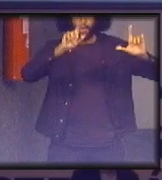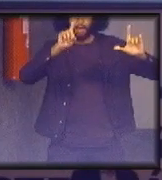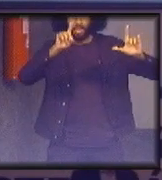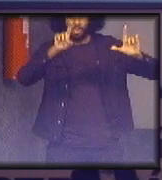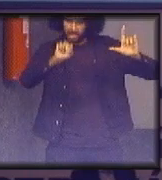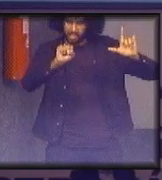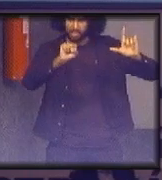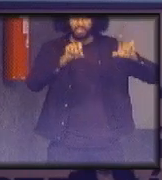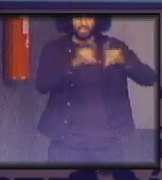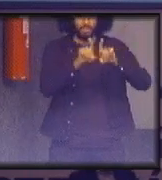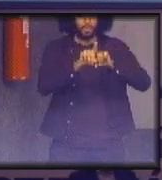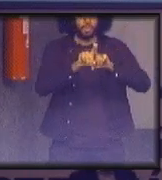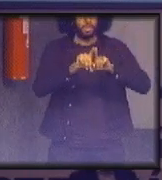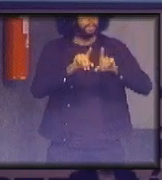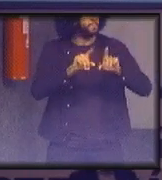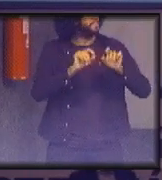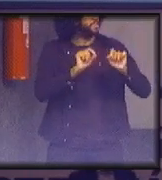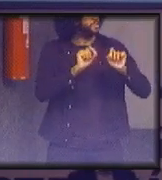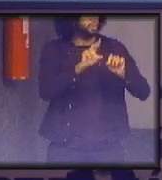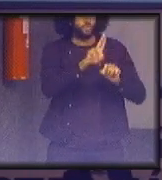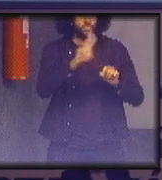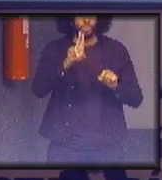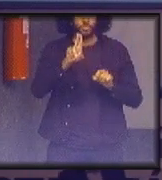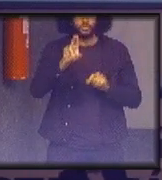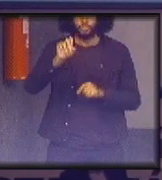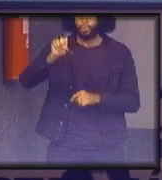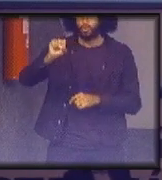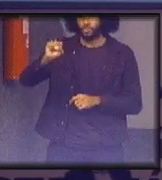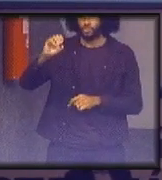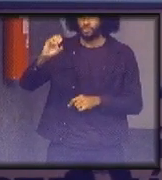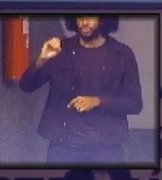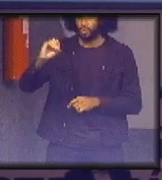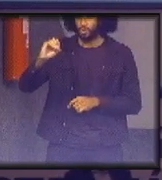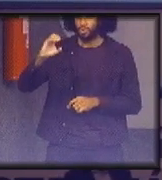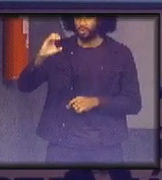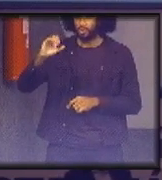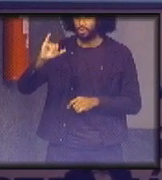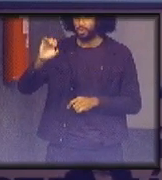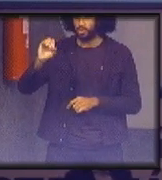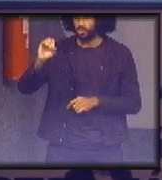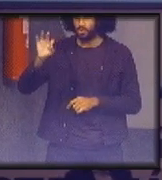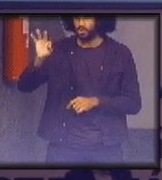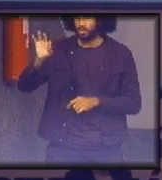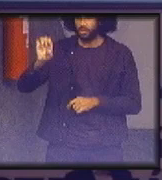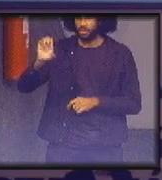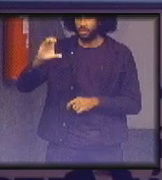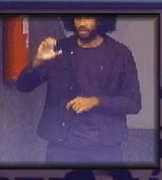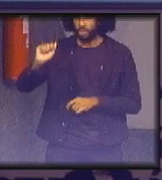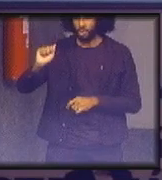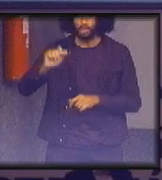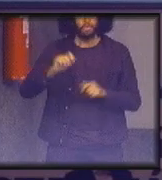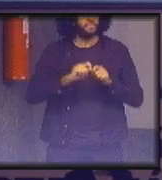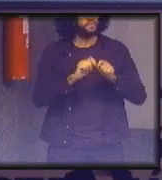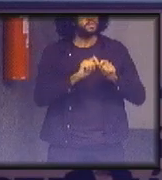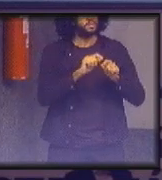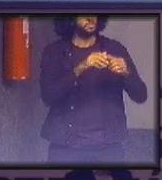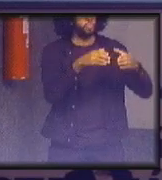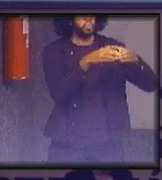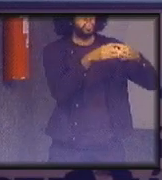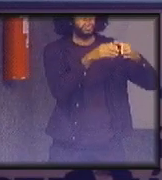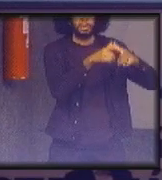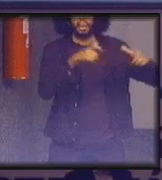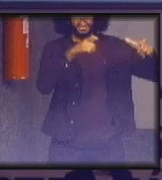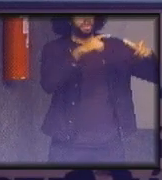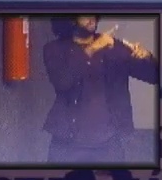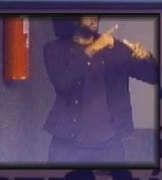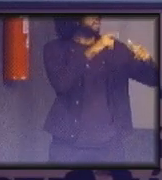é o nome disso é análise sociotécnica tá a gente fez isso daqui por uma grande montadora que é a